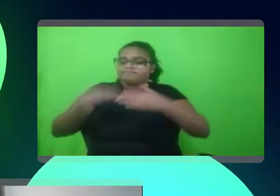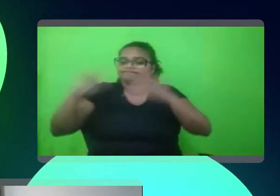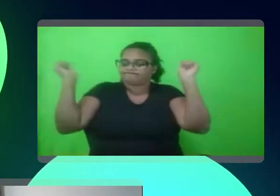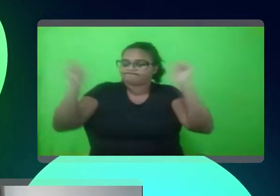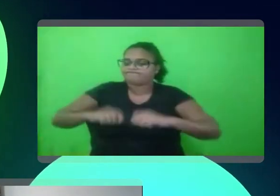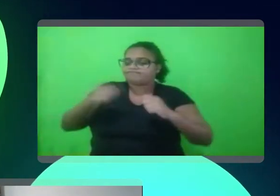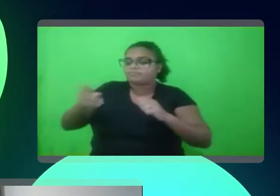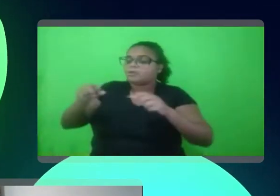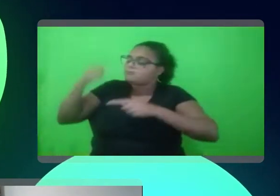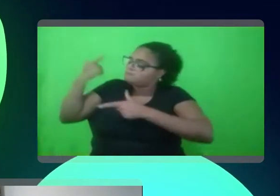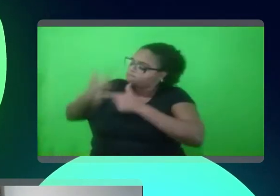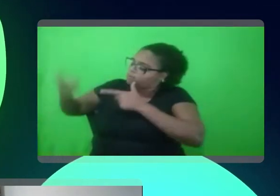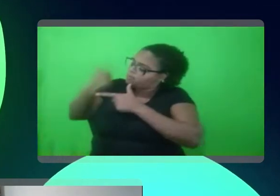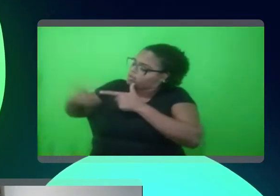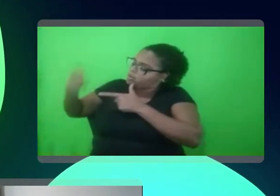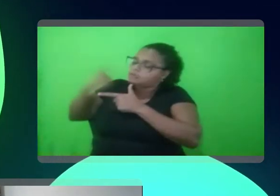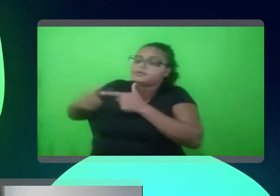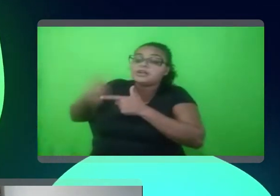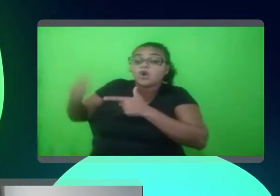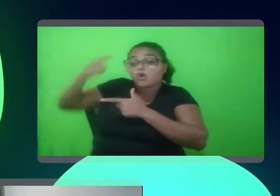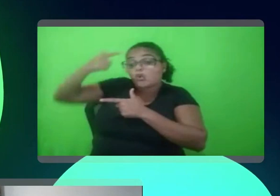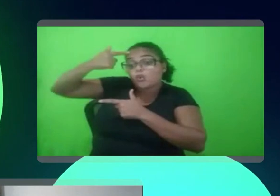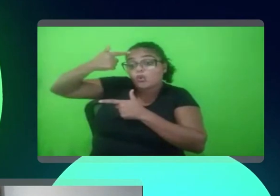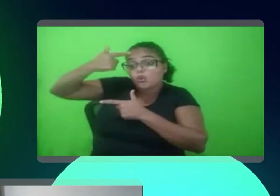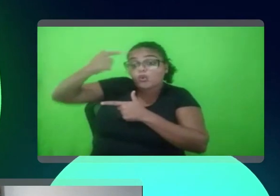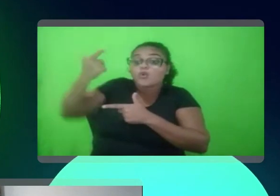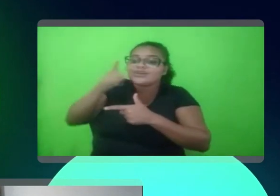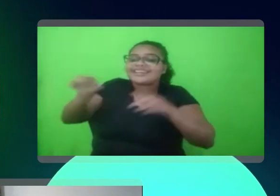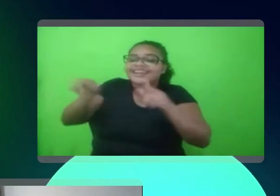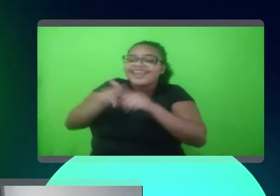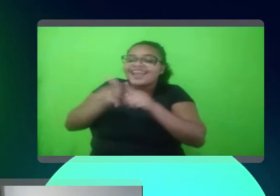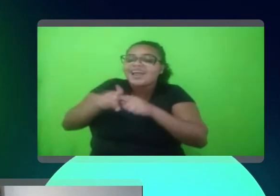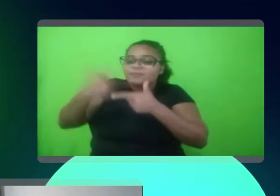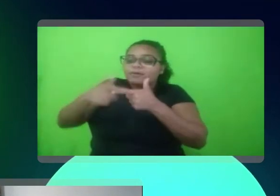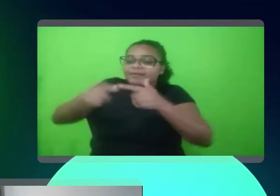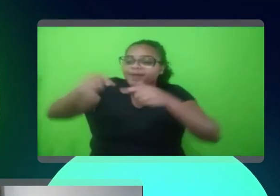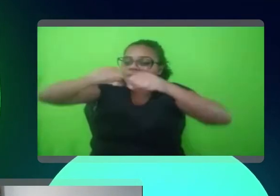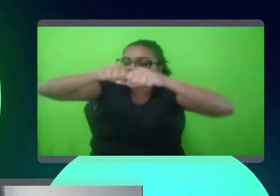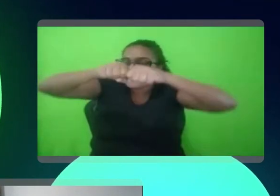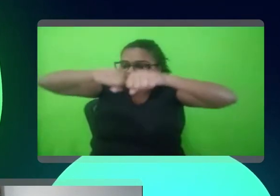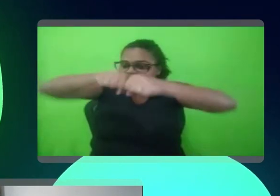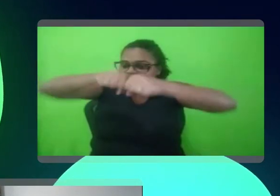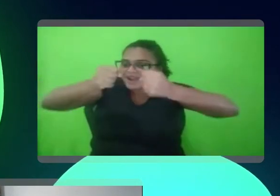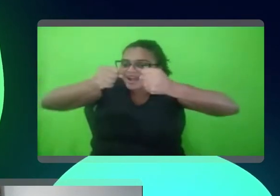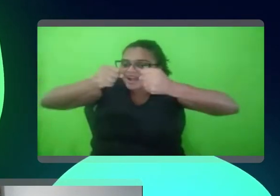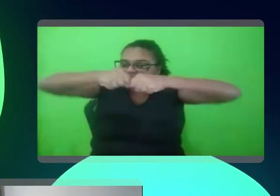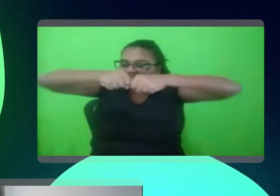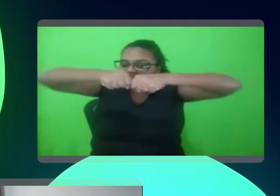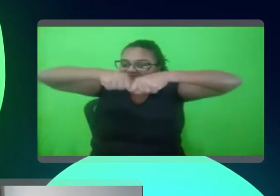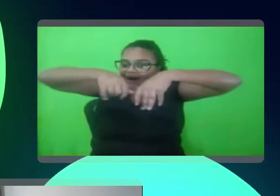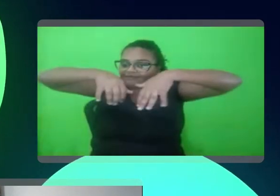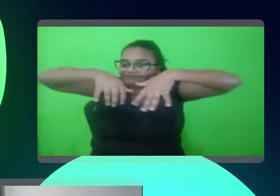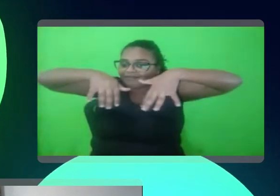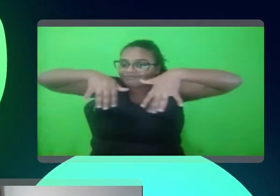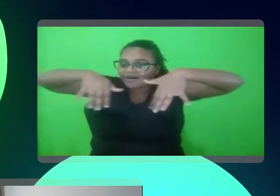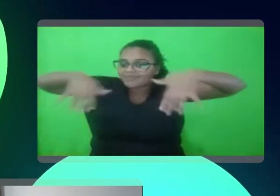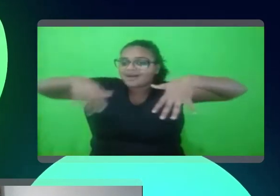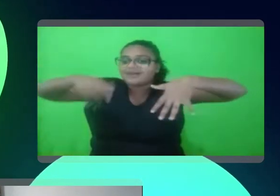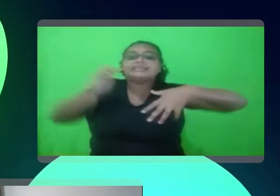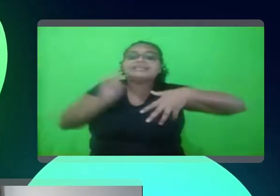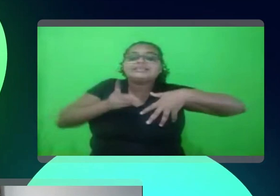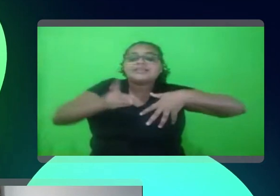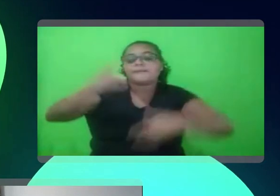capacidade de pegar um problema, é, conseguir quebrar aquele problema em pedacinhos menores, né, e resolver os problemas